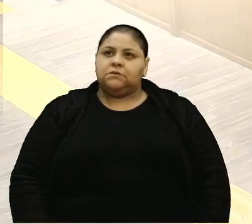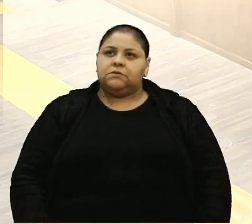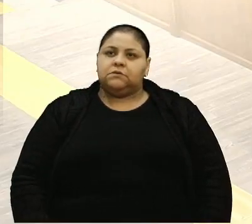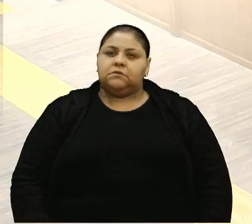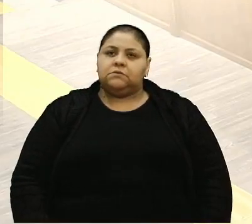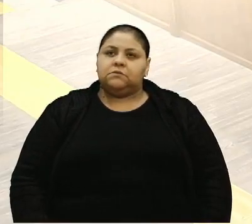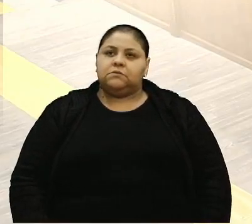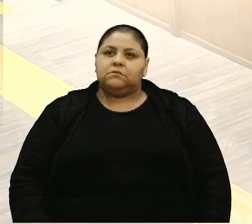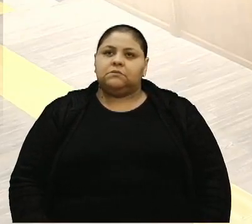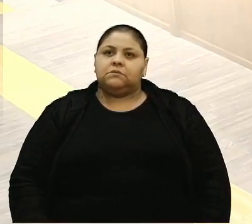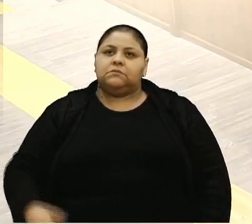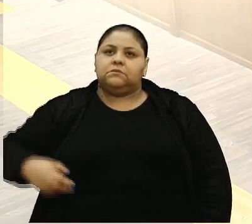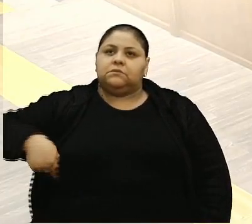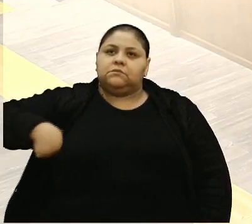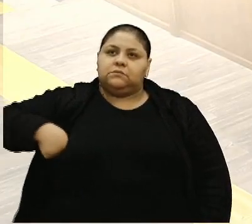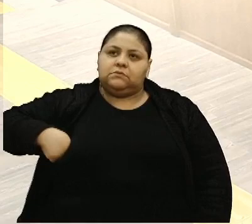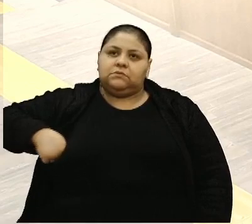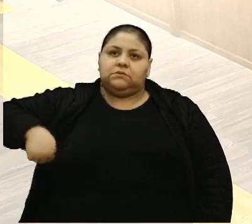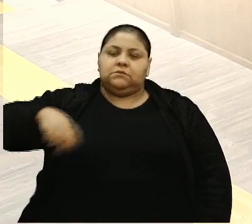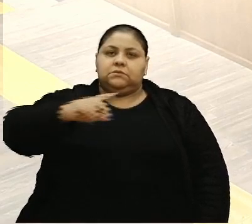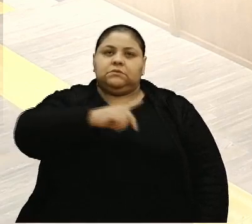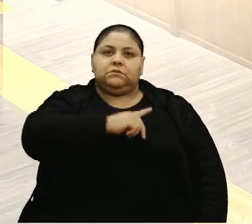Presidente, estou fazendo um de pesar.